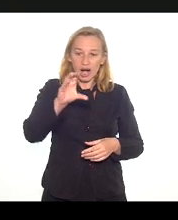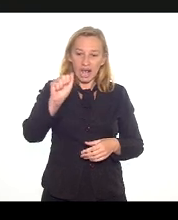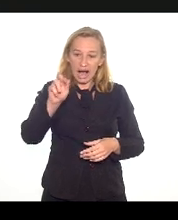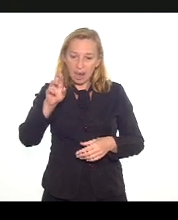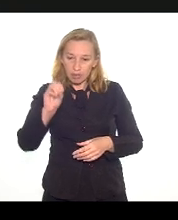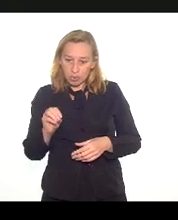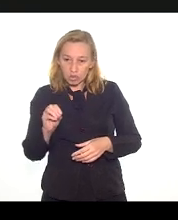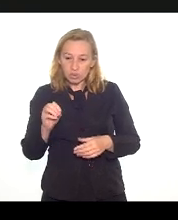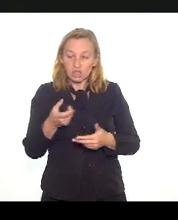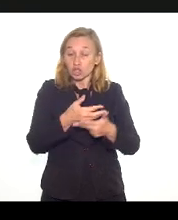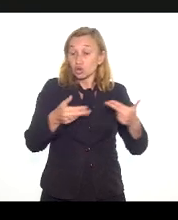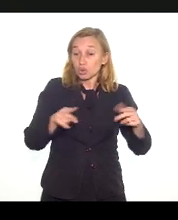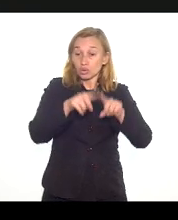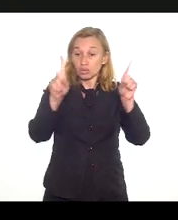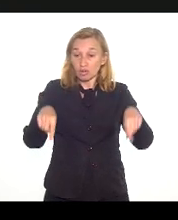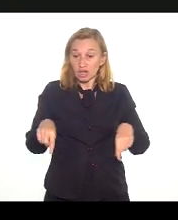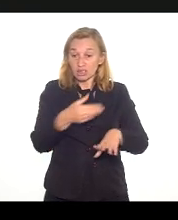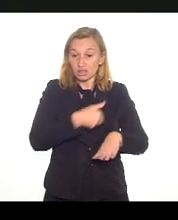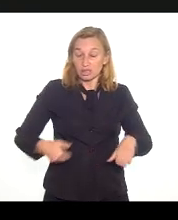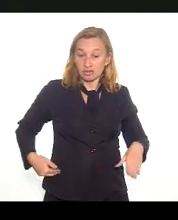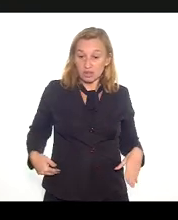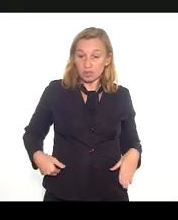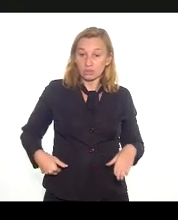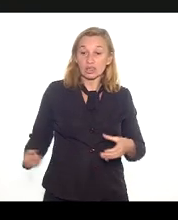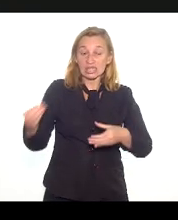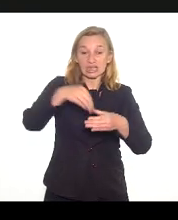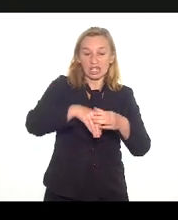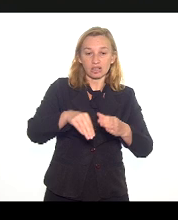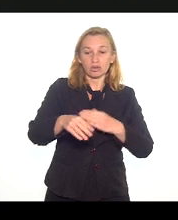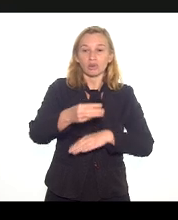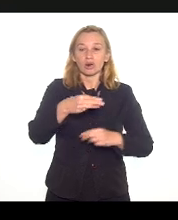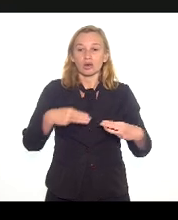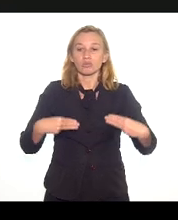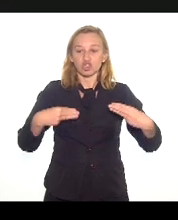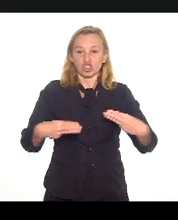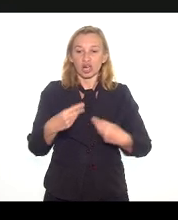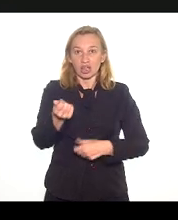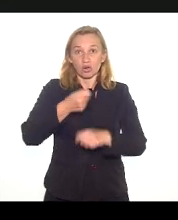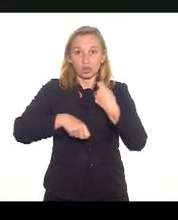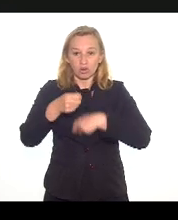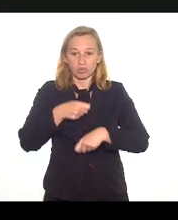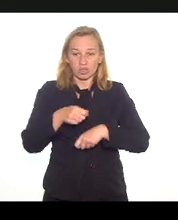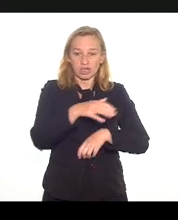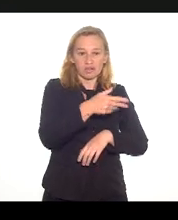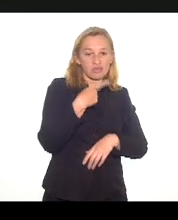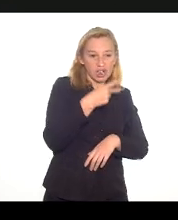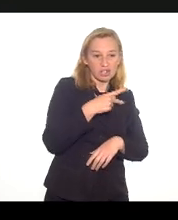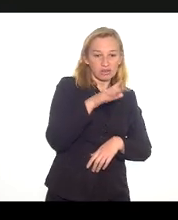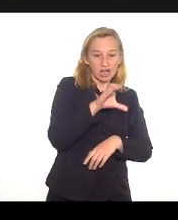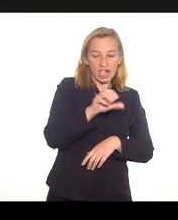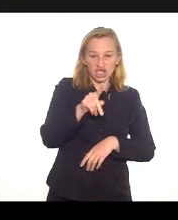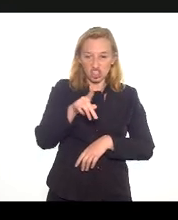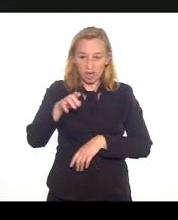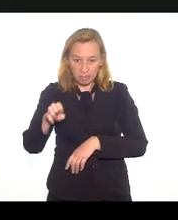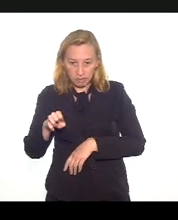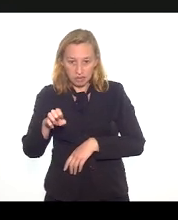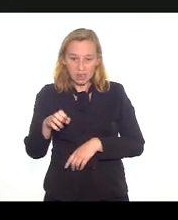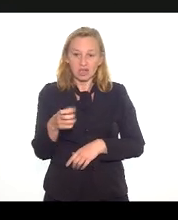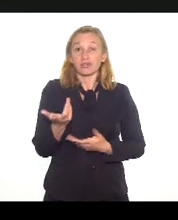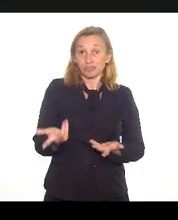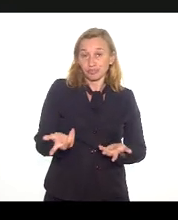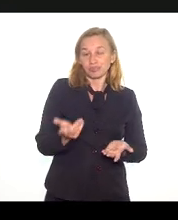estão colocando todo o serviço público dentro do que o Ministério da Economia ainda está chamando de novo o Caged equivocadamente.